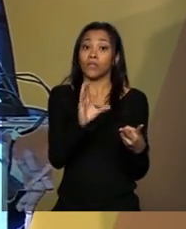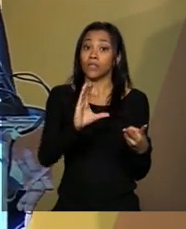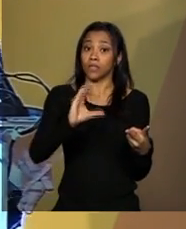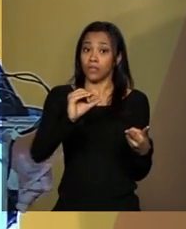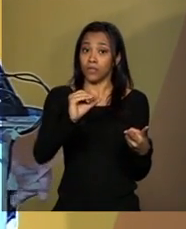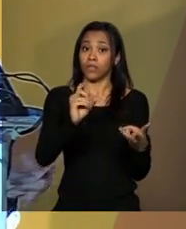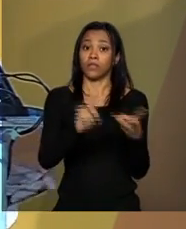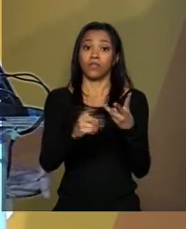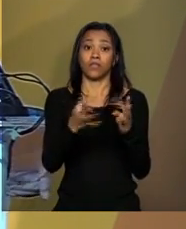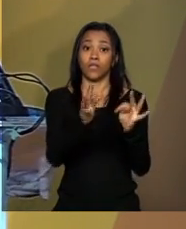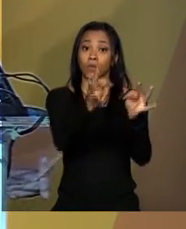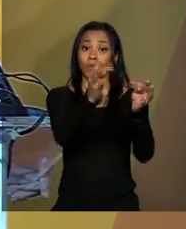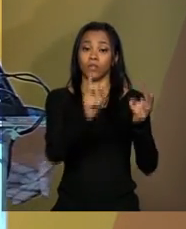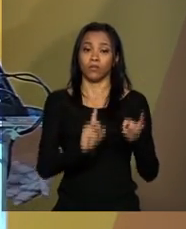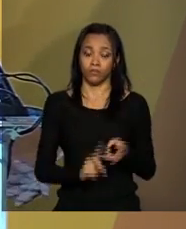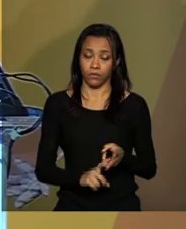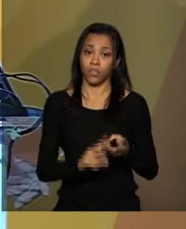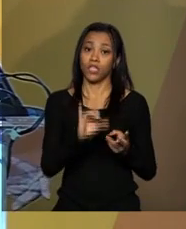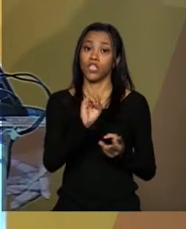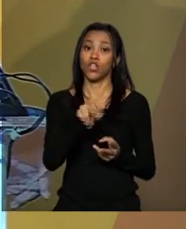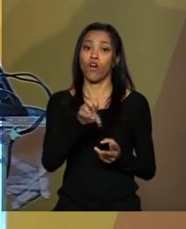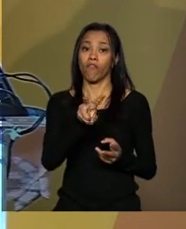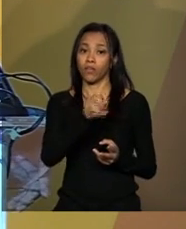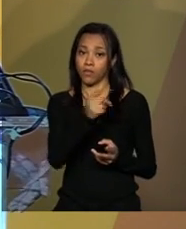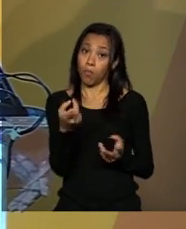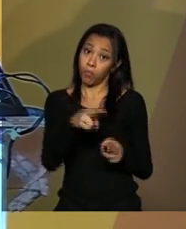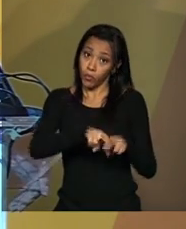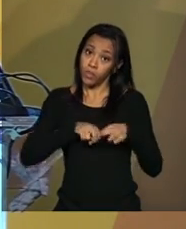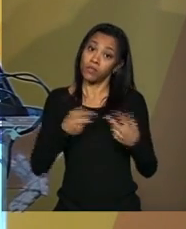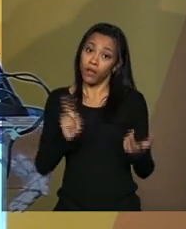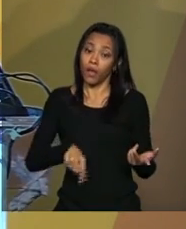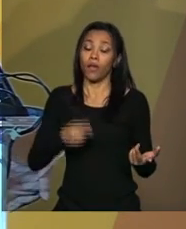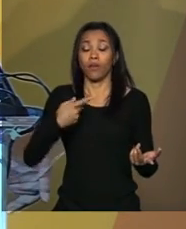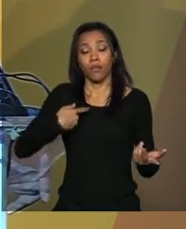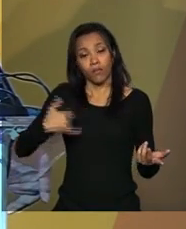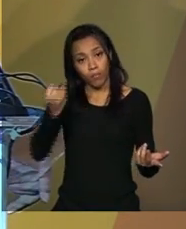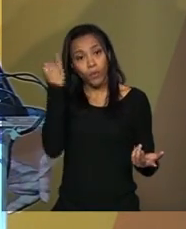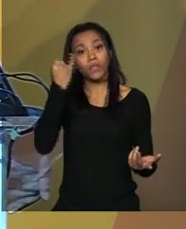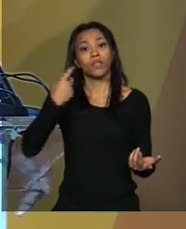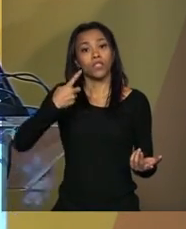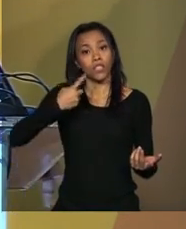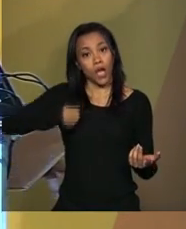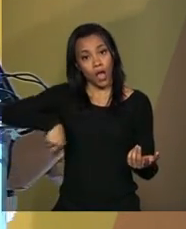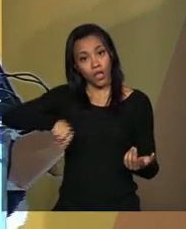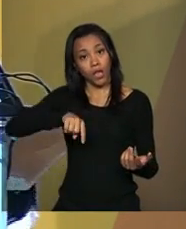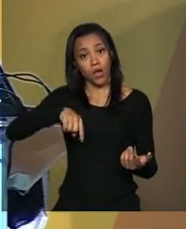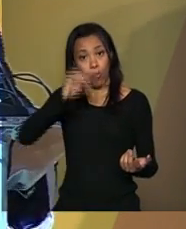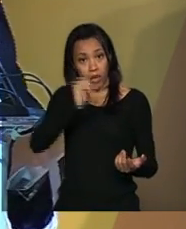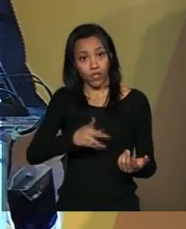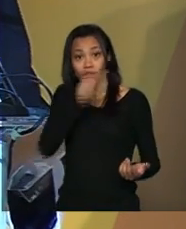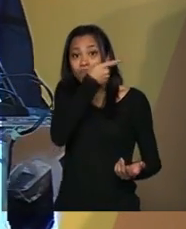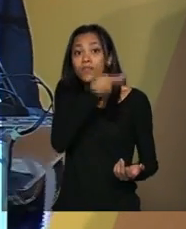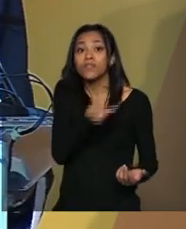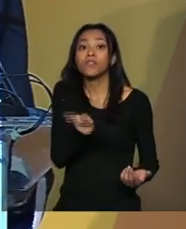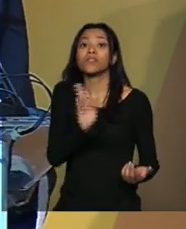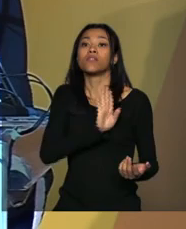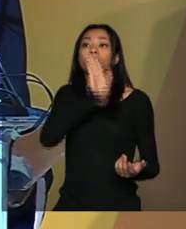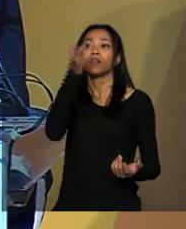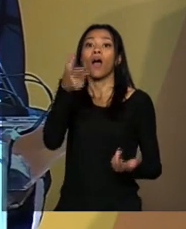inovação. Daí por que é tão importante essa nossa visita à Califórnia? Porque vamos olhar